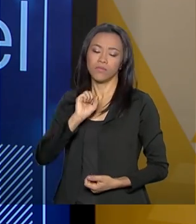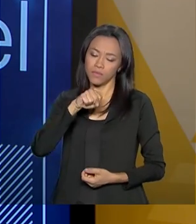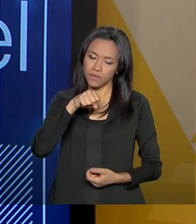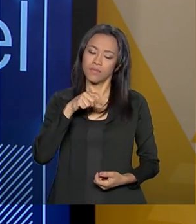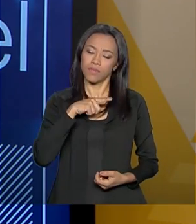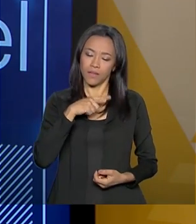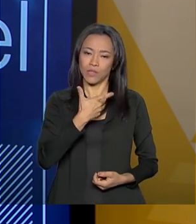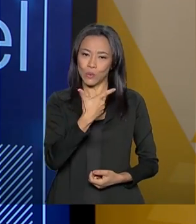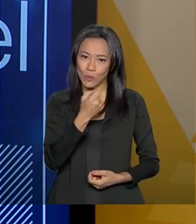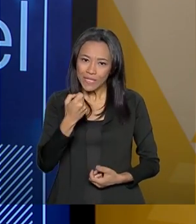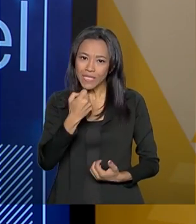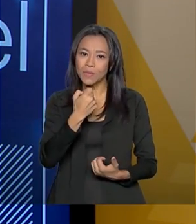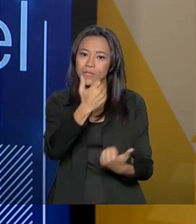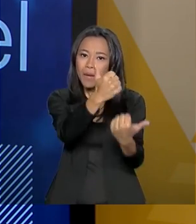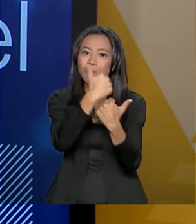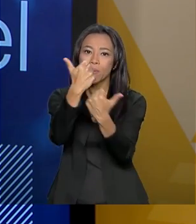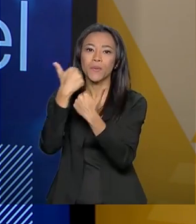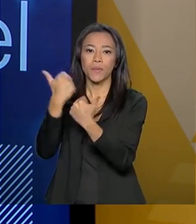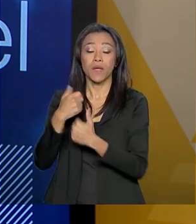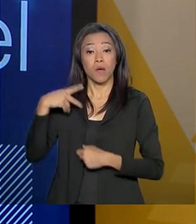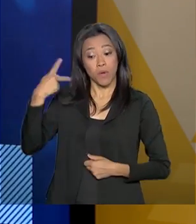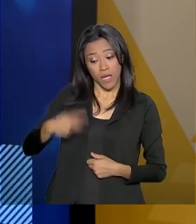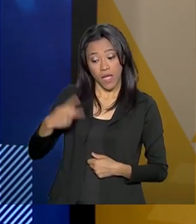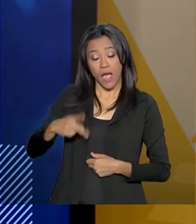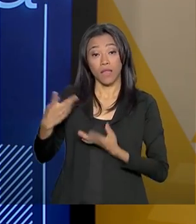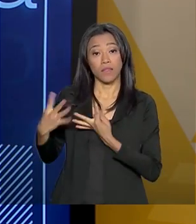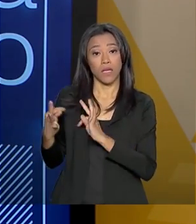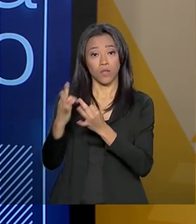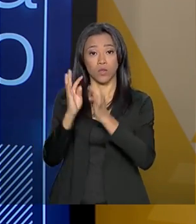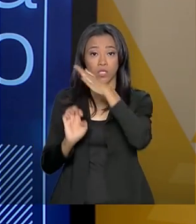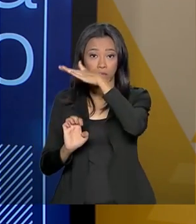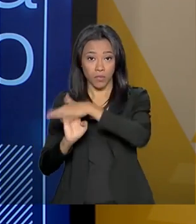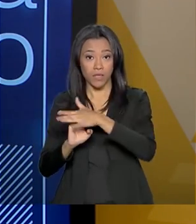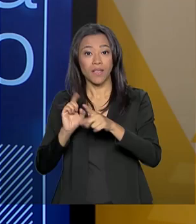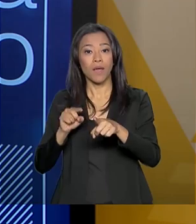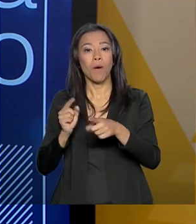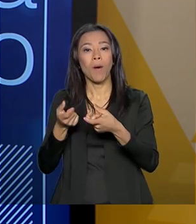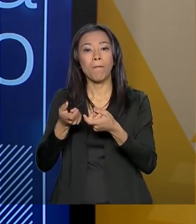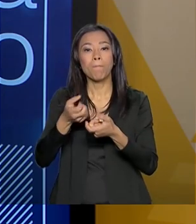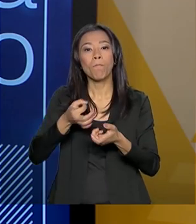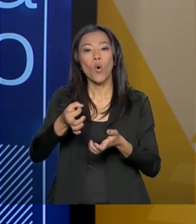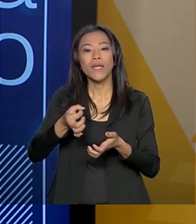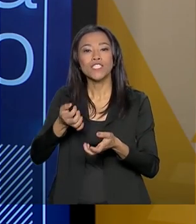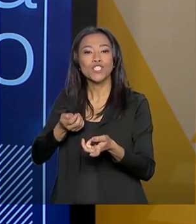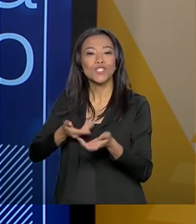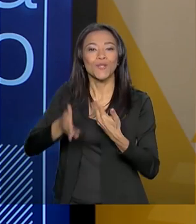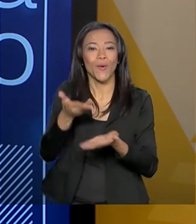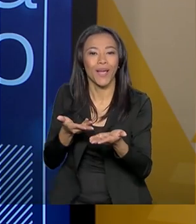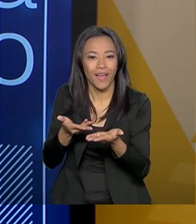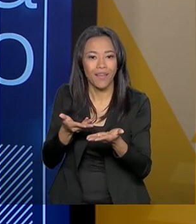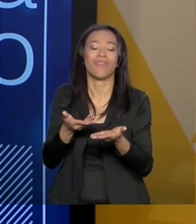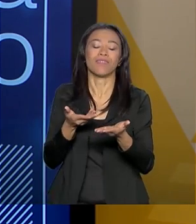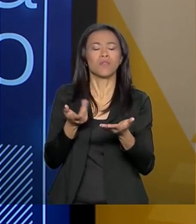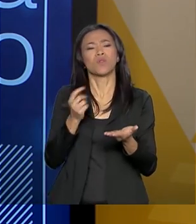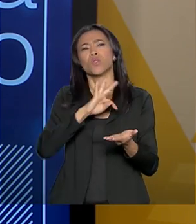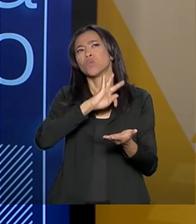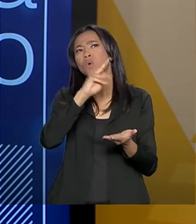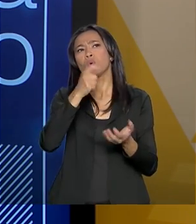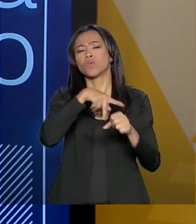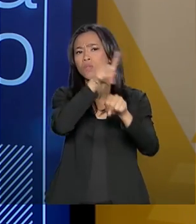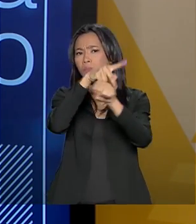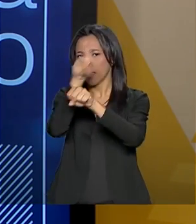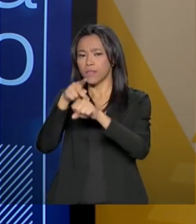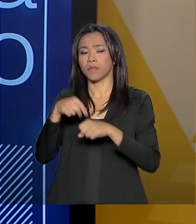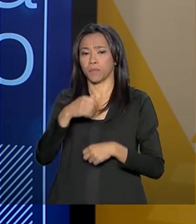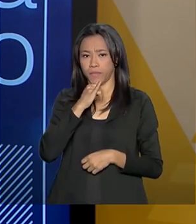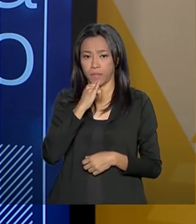disse antes, a Embrapa, a tecnologia da Embrapa passou a ser uma moeda de troca que o Brasil tem. Então, todos os países, a senhora ministra